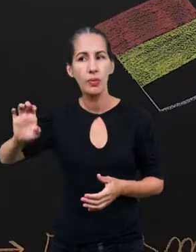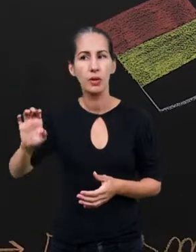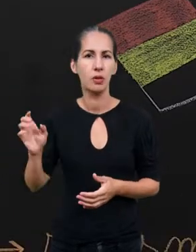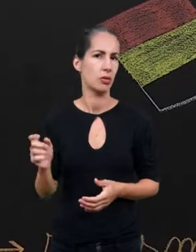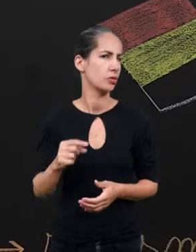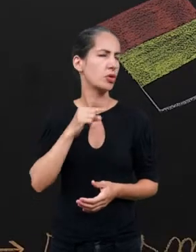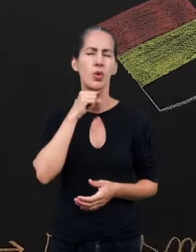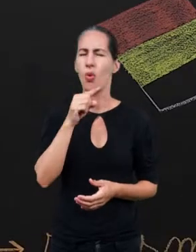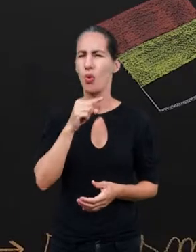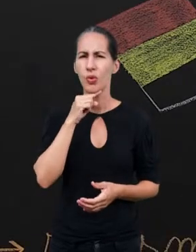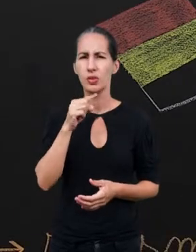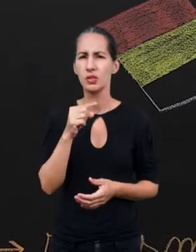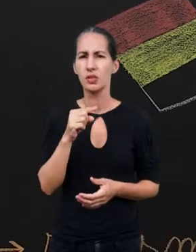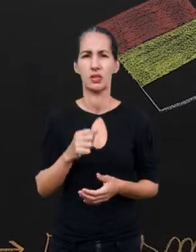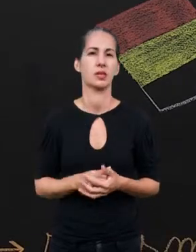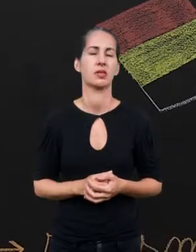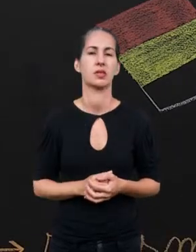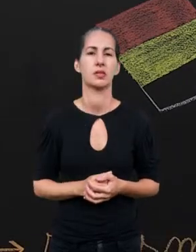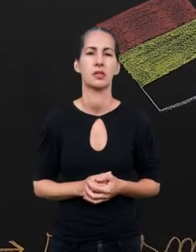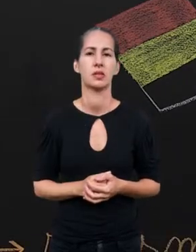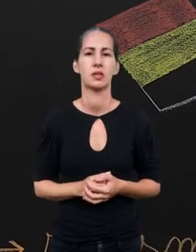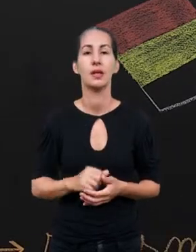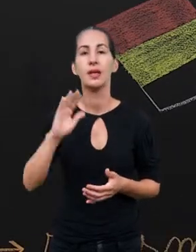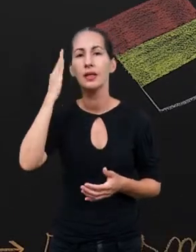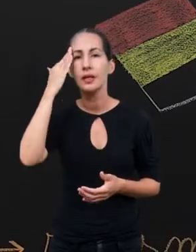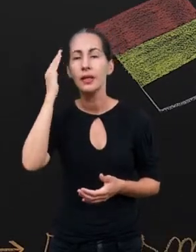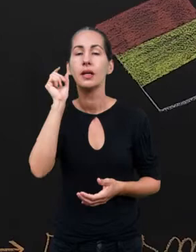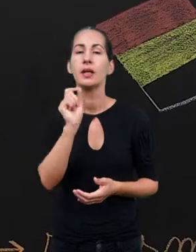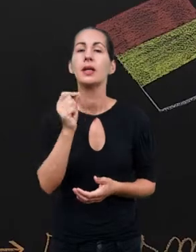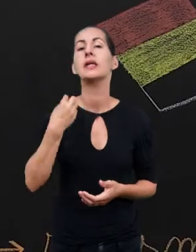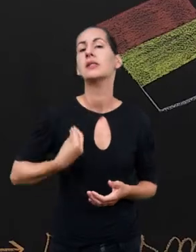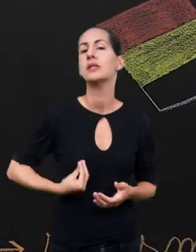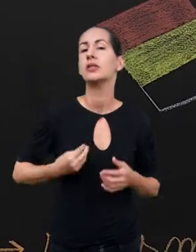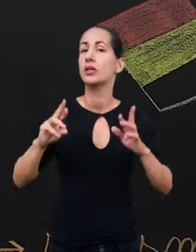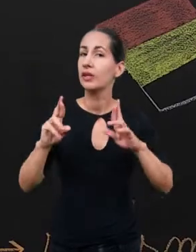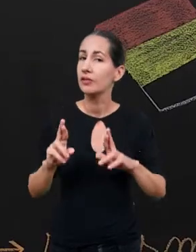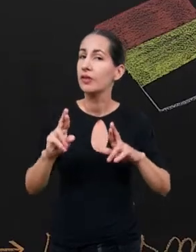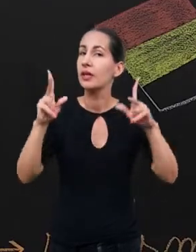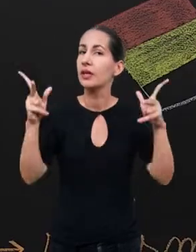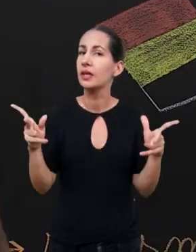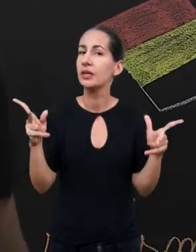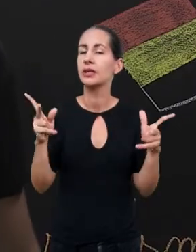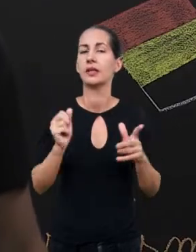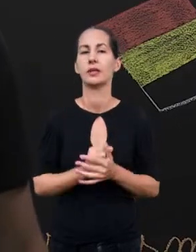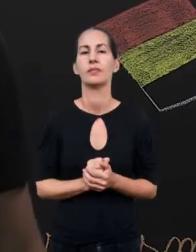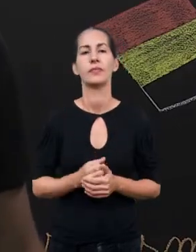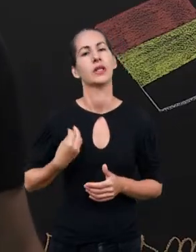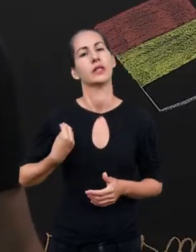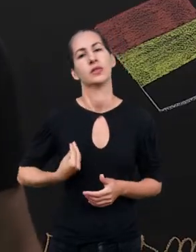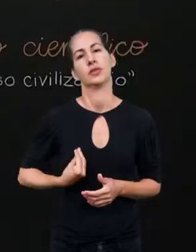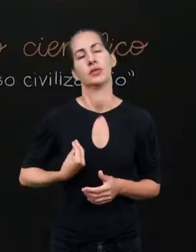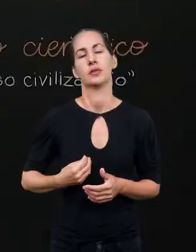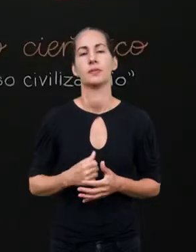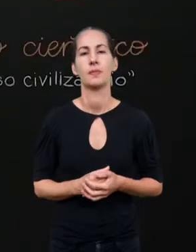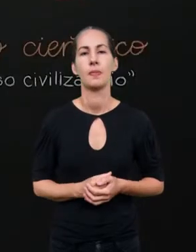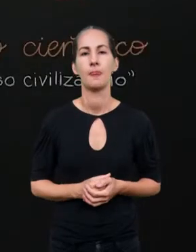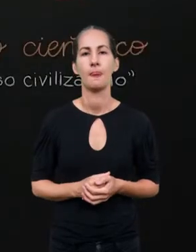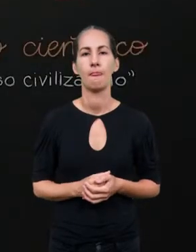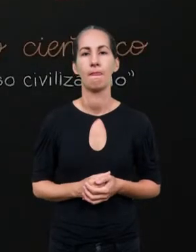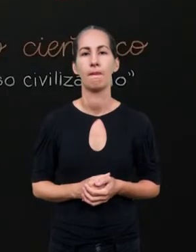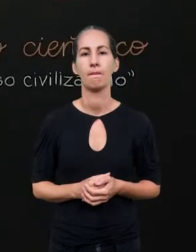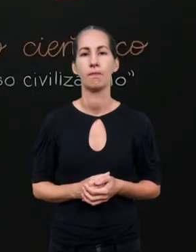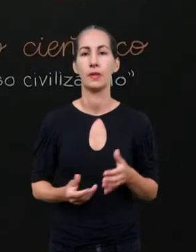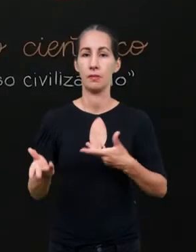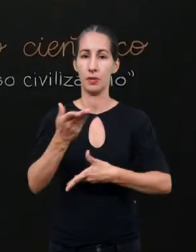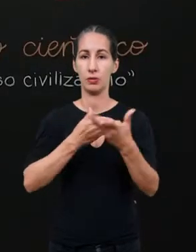conseguindo, eles são incapazes de compreender que existem diferentes formas de existência. Então,